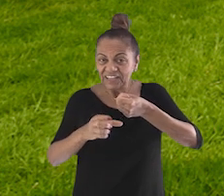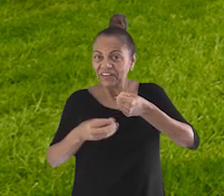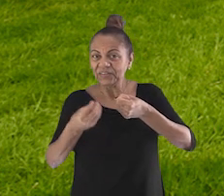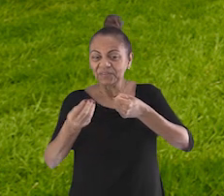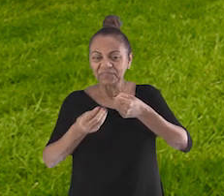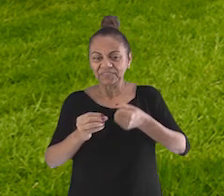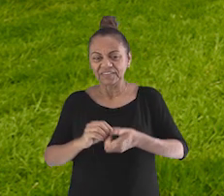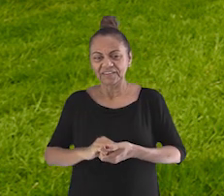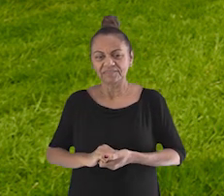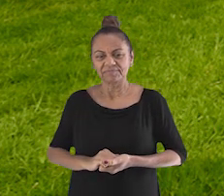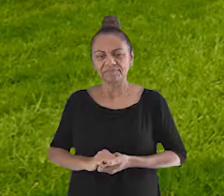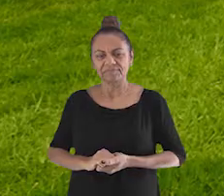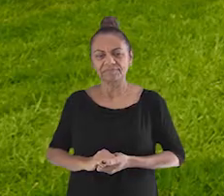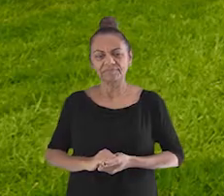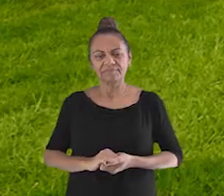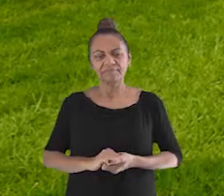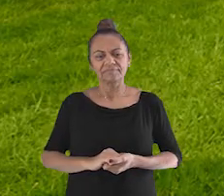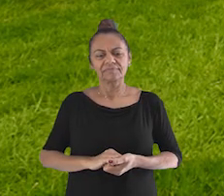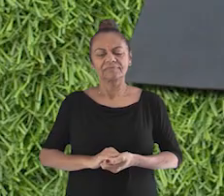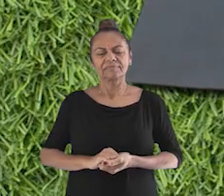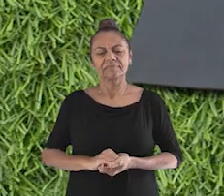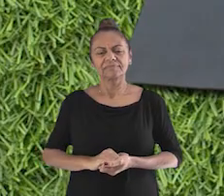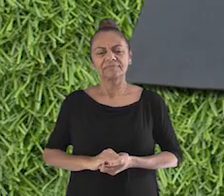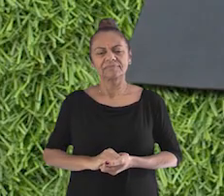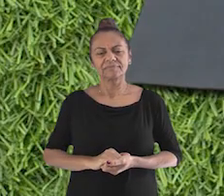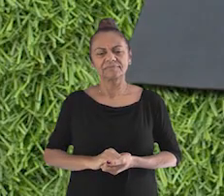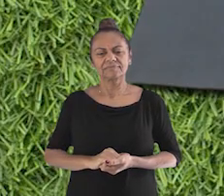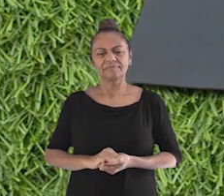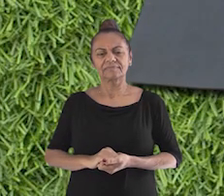uma reta descendo aqui para baixo.